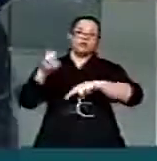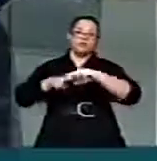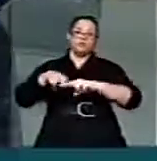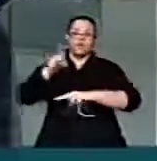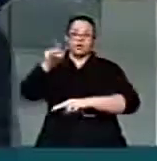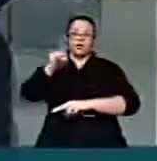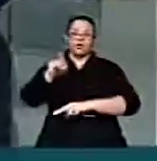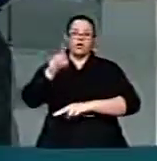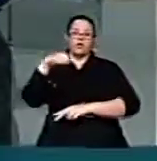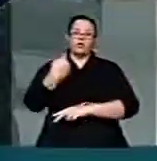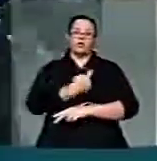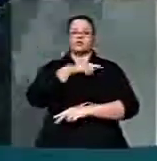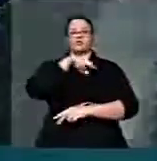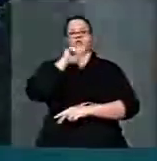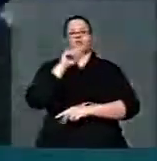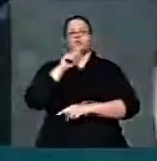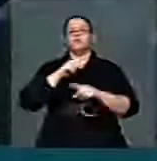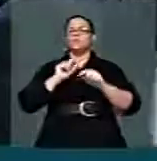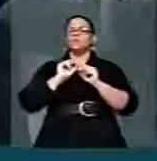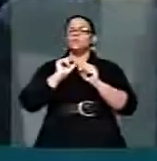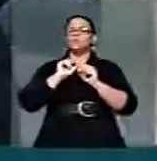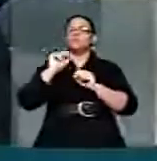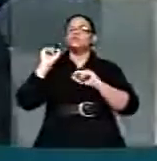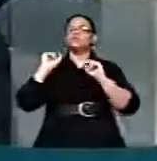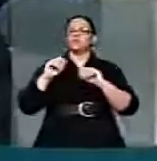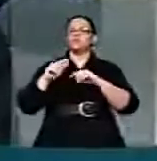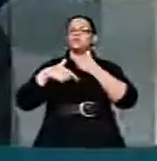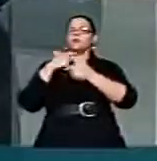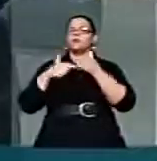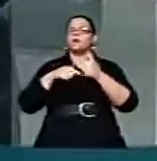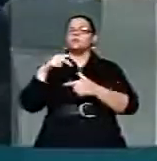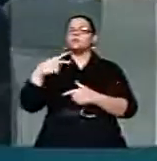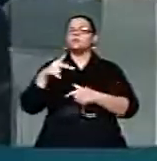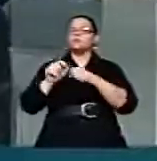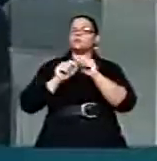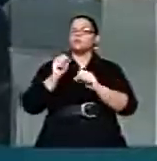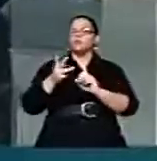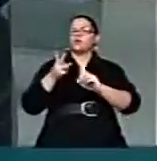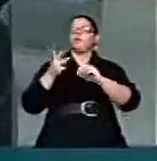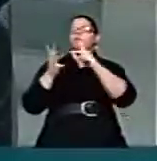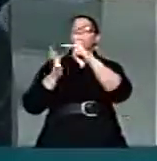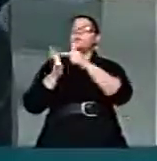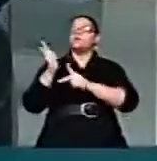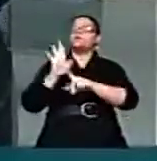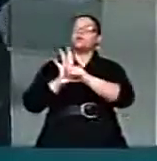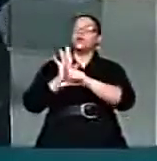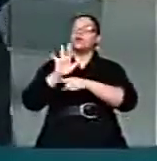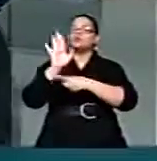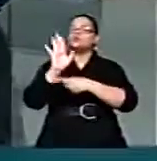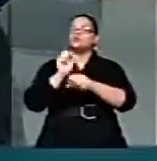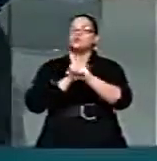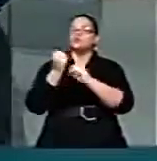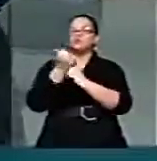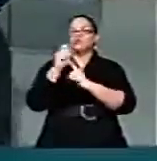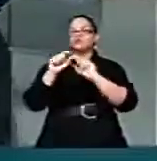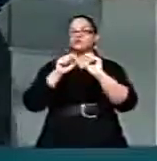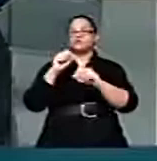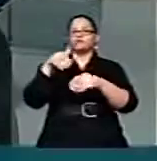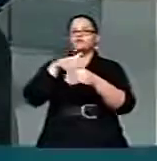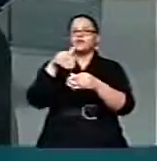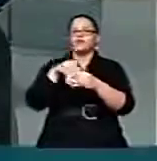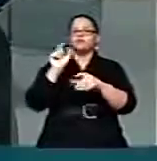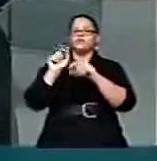realizado, no que diz respeito à indicação das suas emendas parlamentares, a projetos de lei, as suas votações.